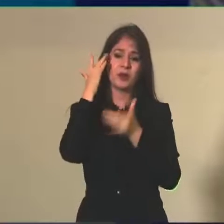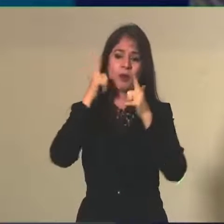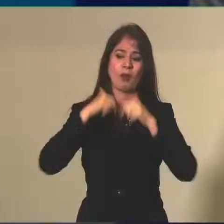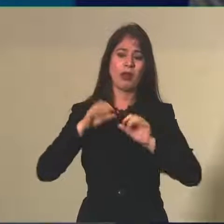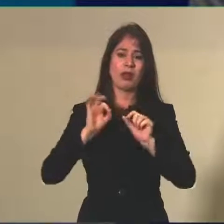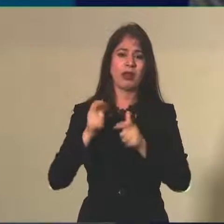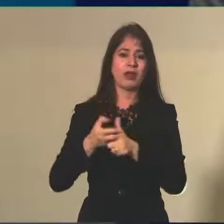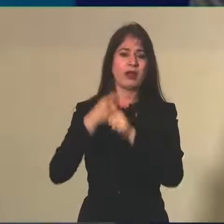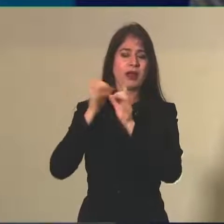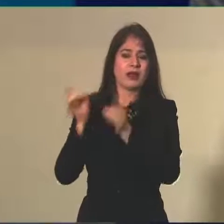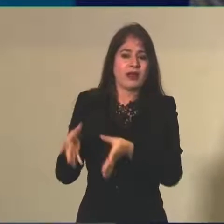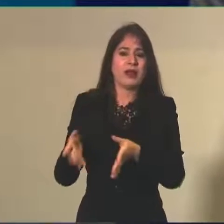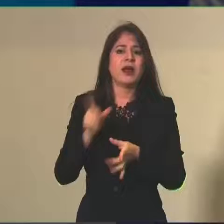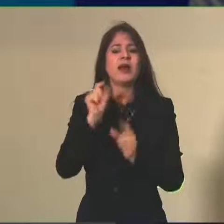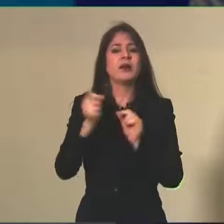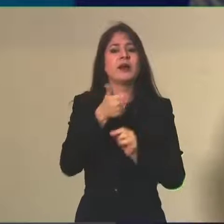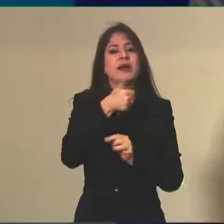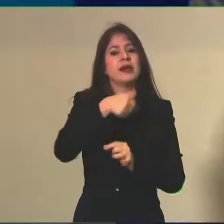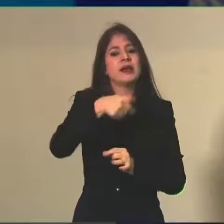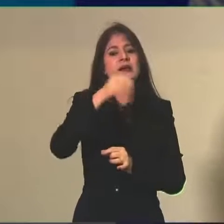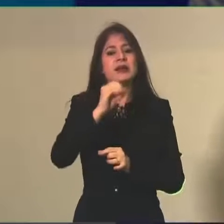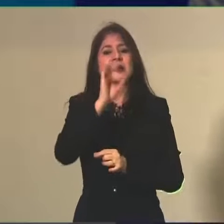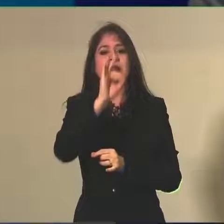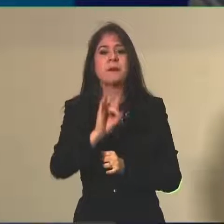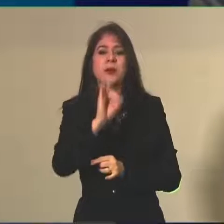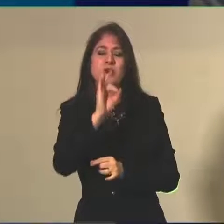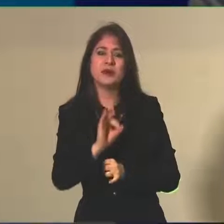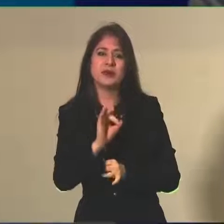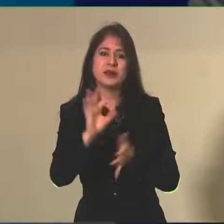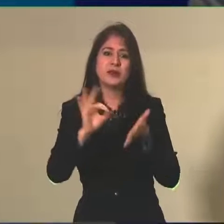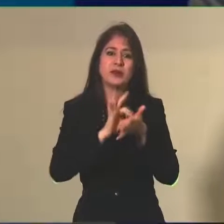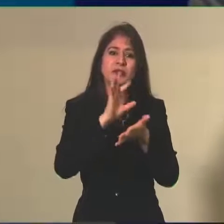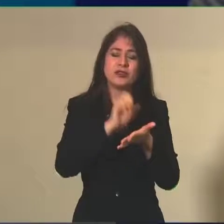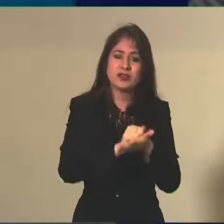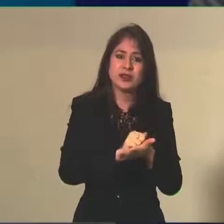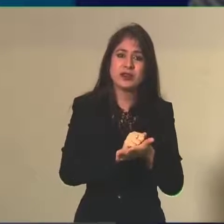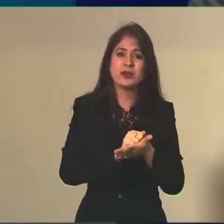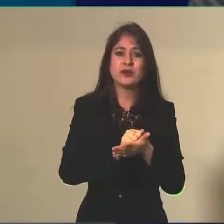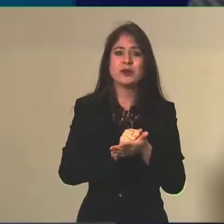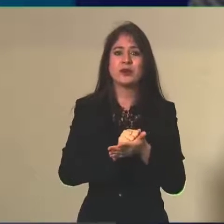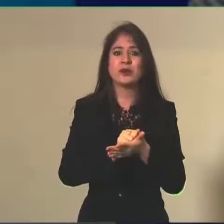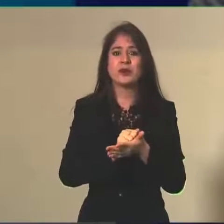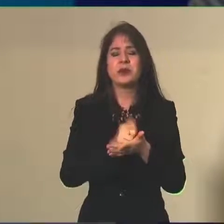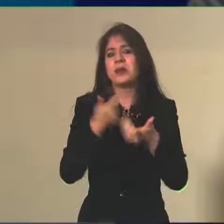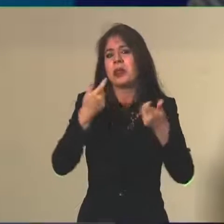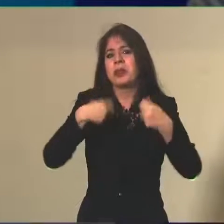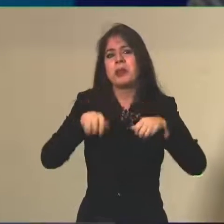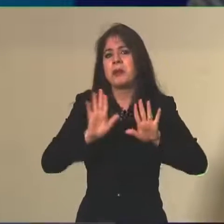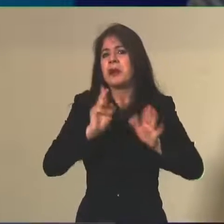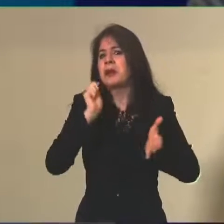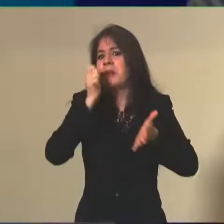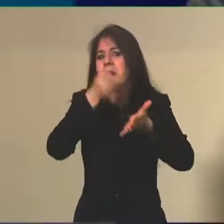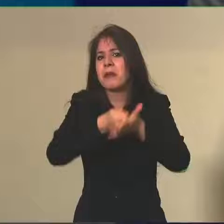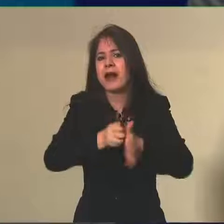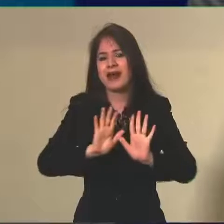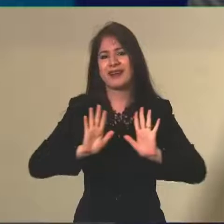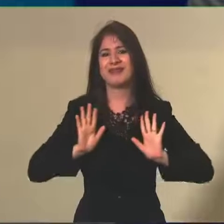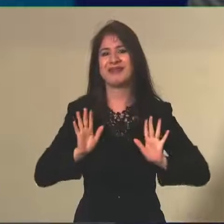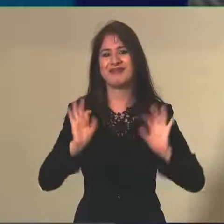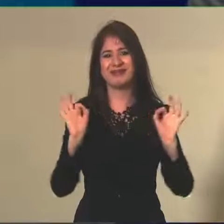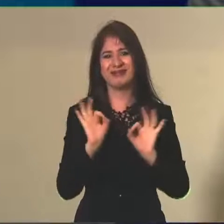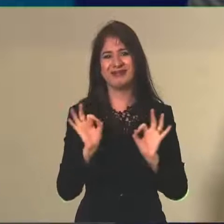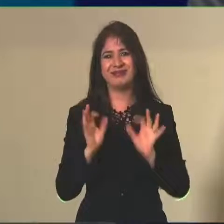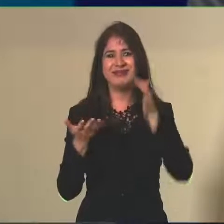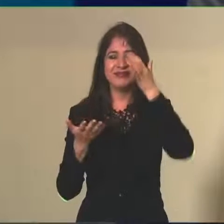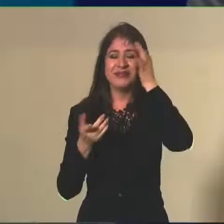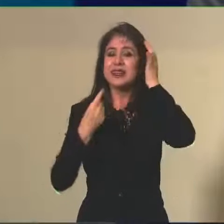% dos inscritos para Enem Digital são isentos. Então, uma taxa um pouquinho maior de isenção do que